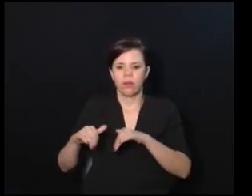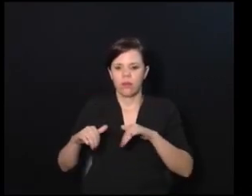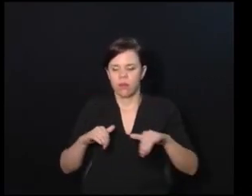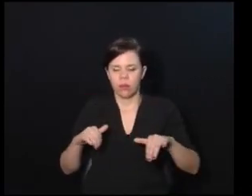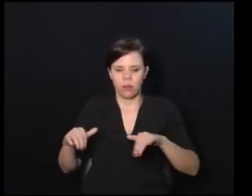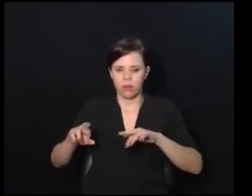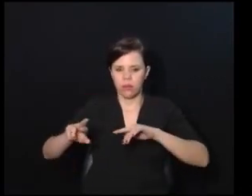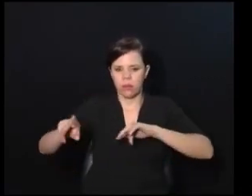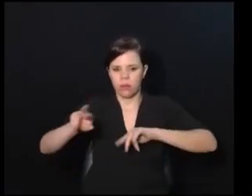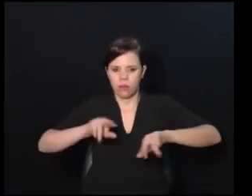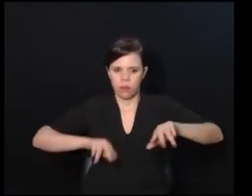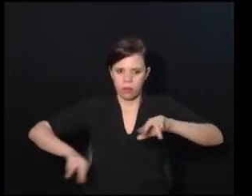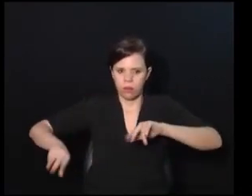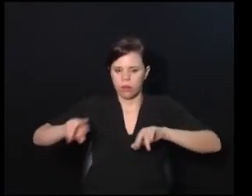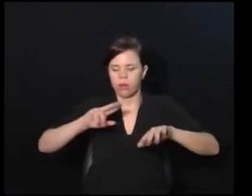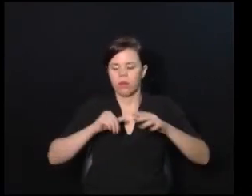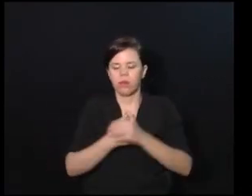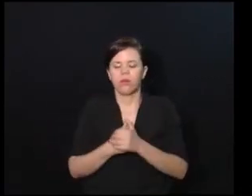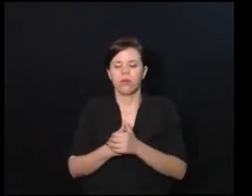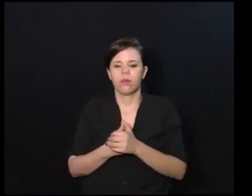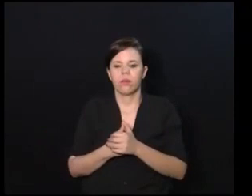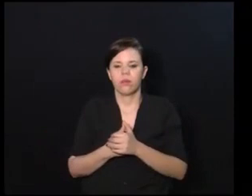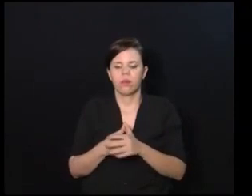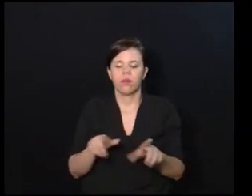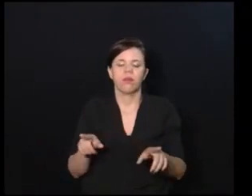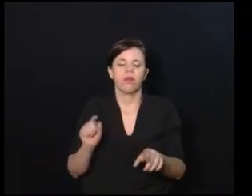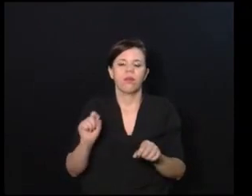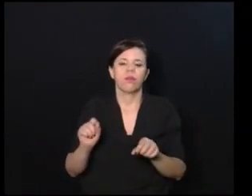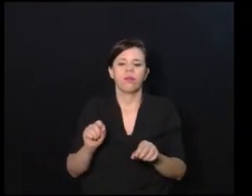instaladas. Por que instaladas?